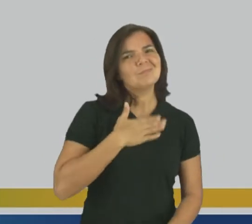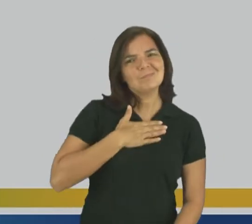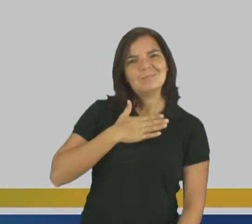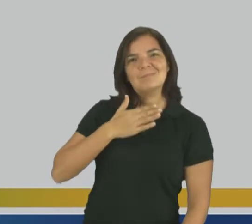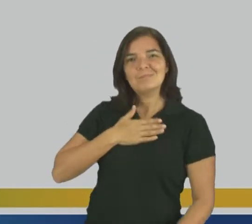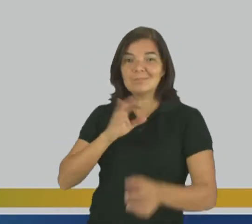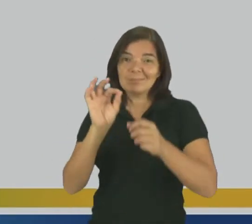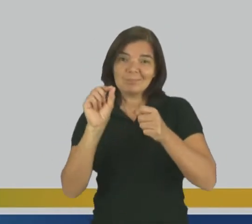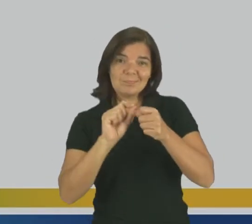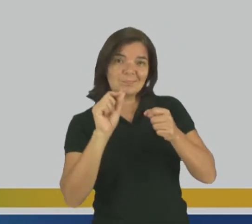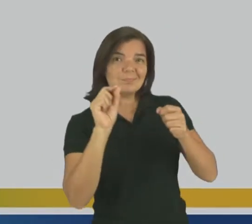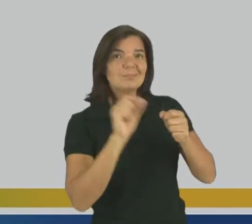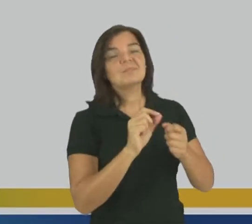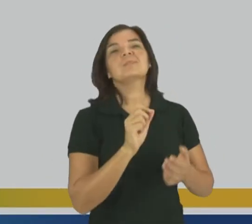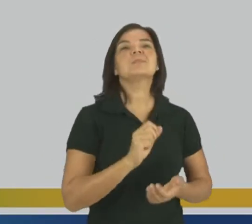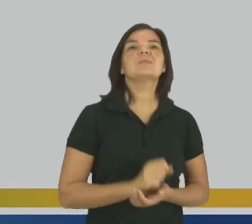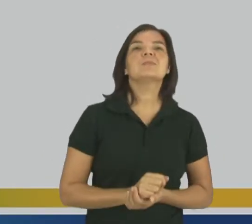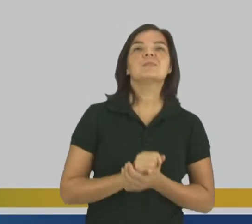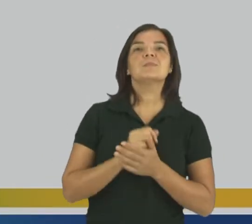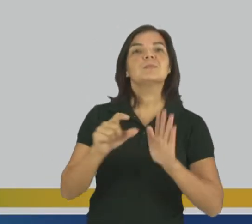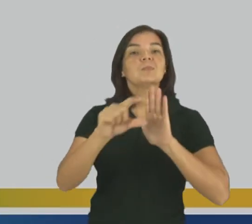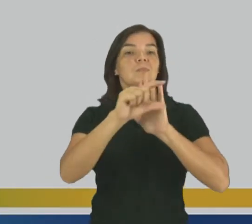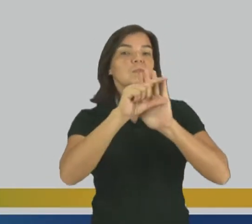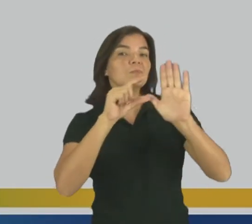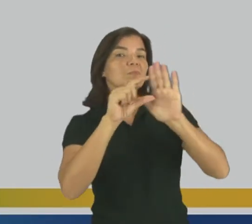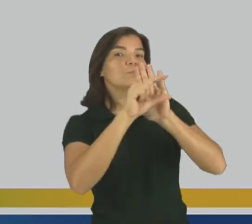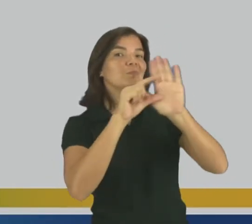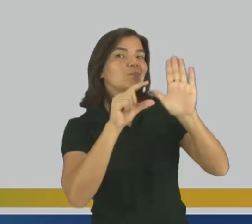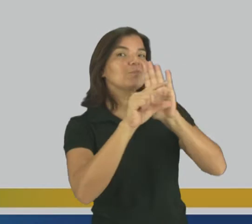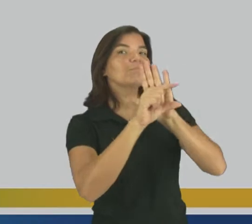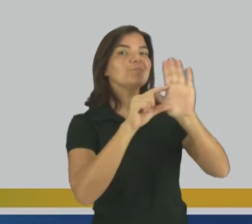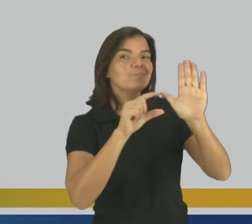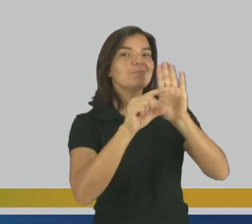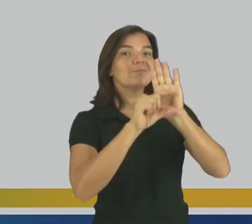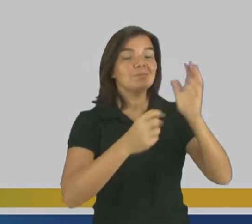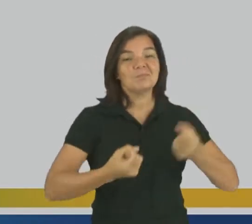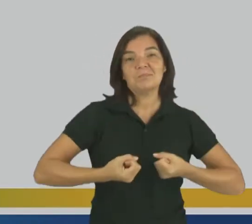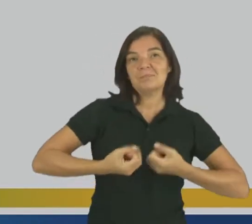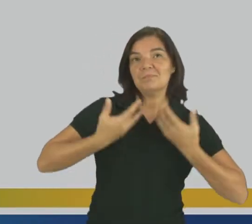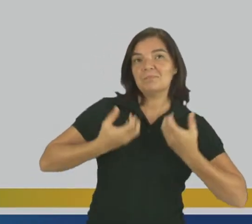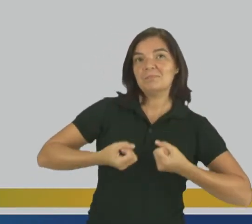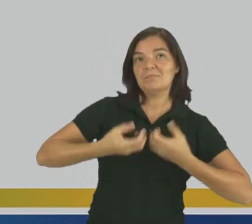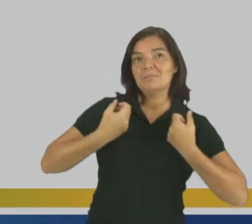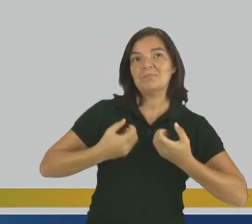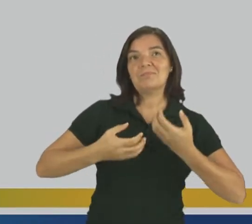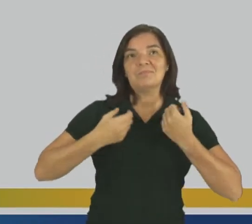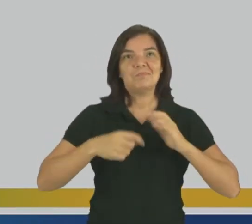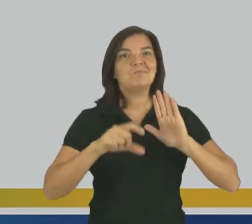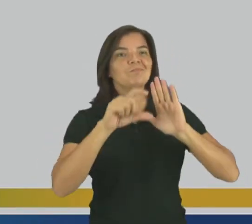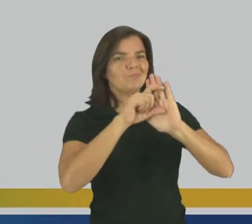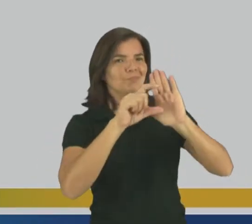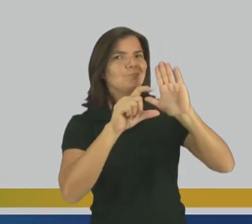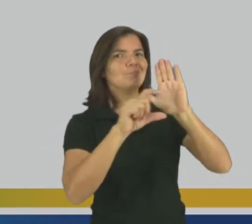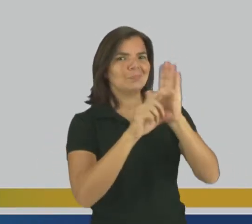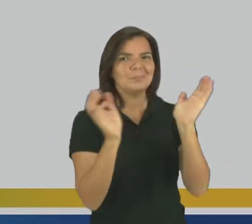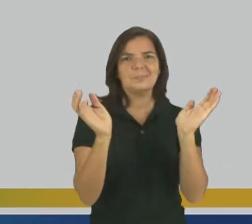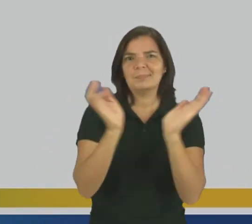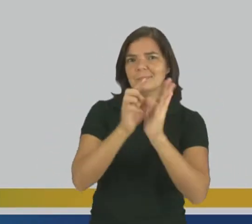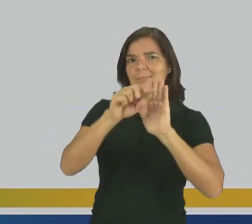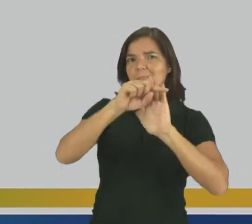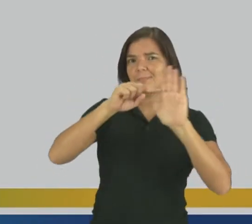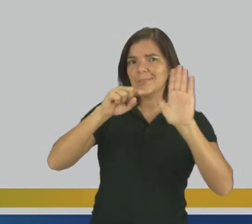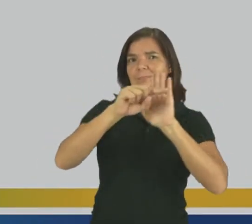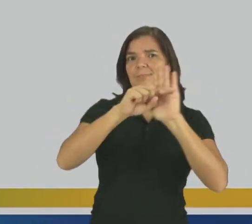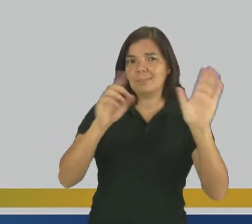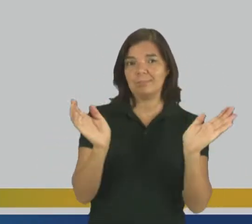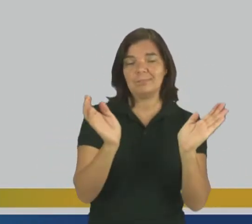mim? Versa é cada linha do poema Estrofa é um conjunto de linhas